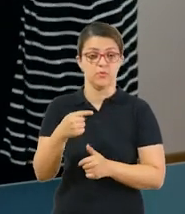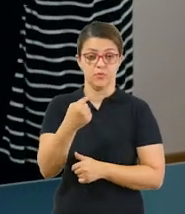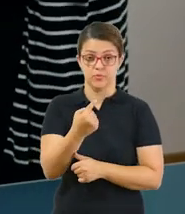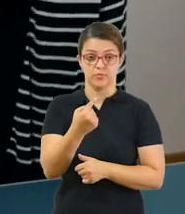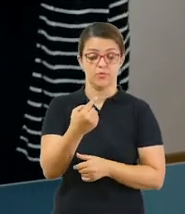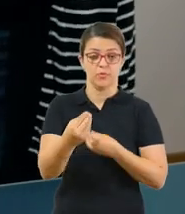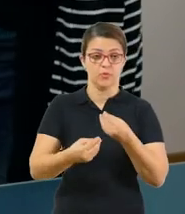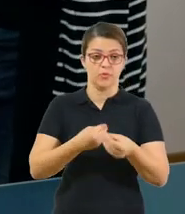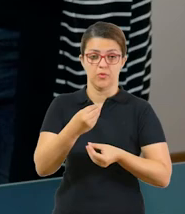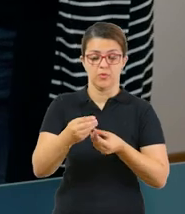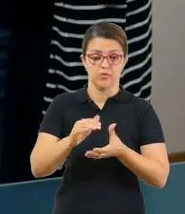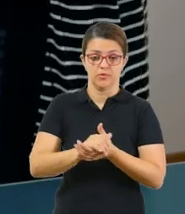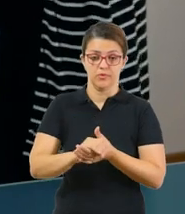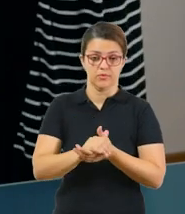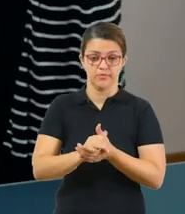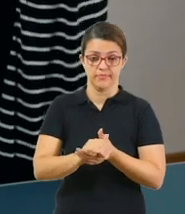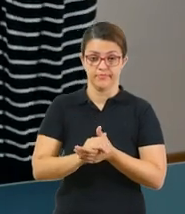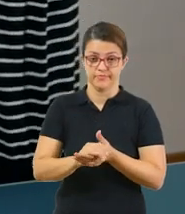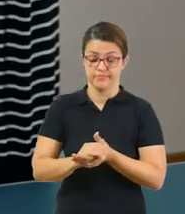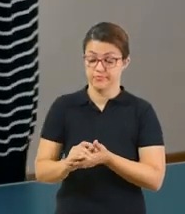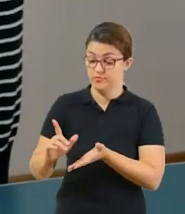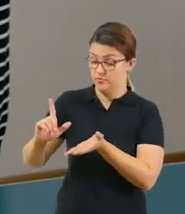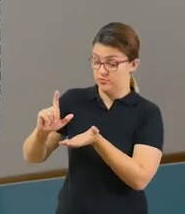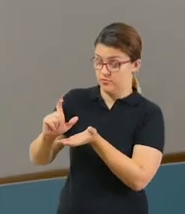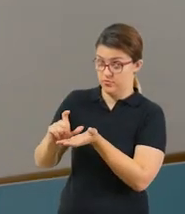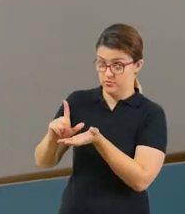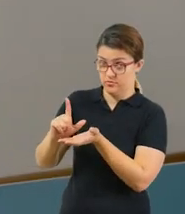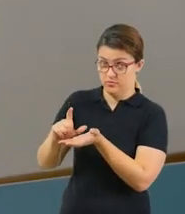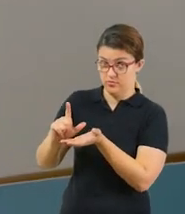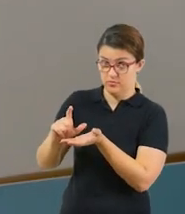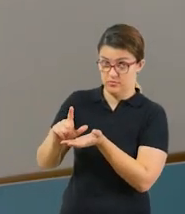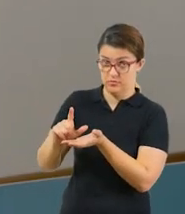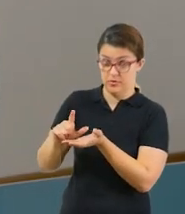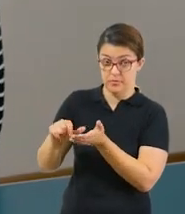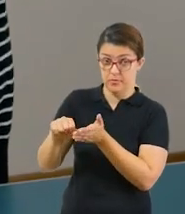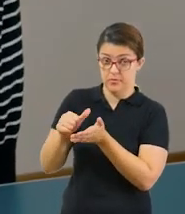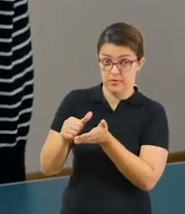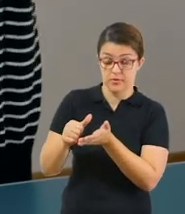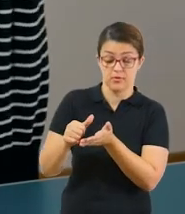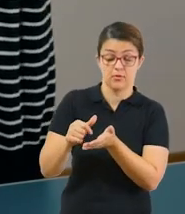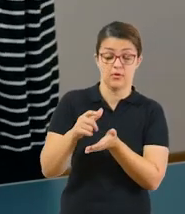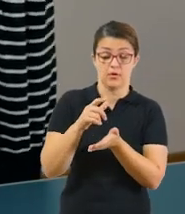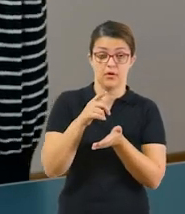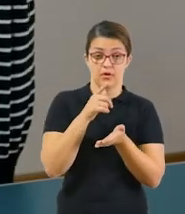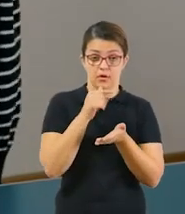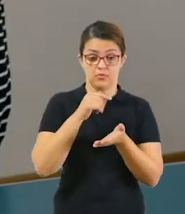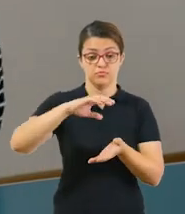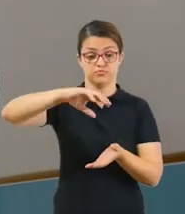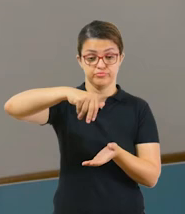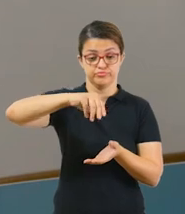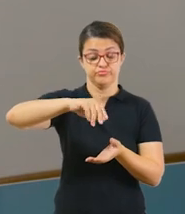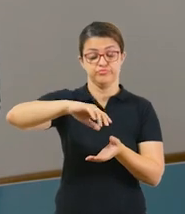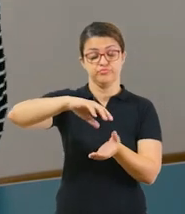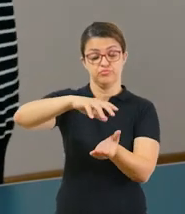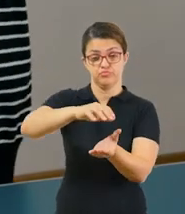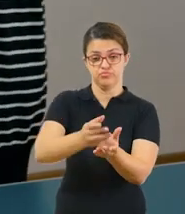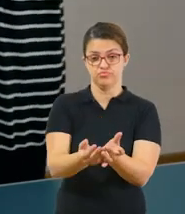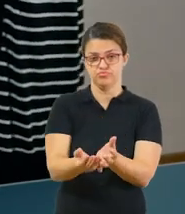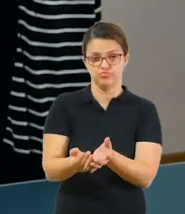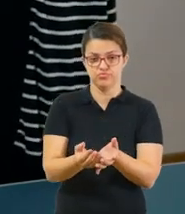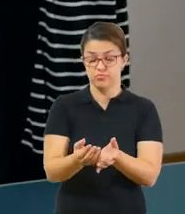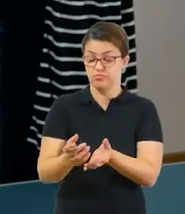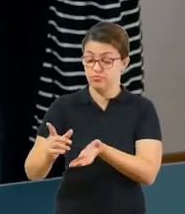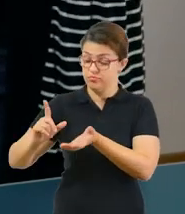um. Como que eu devo lavar as mãos? Coloque um pouco de sabonete nas mãos úmidas, molhe um pouquinho a mão com água, depois põe o